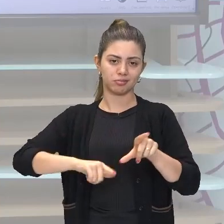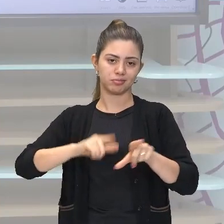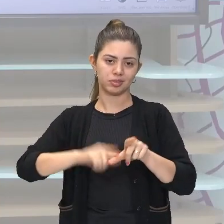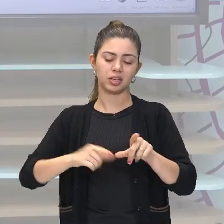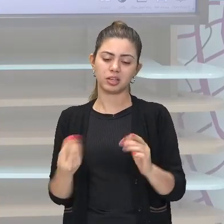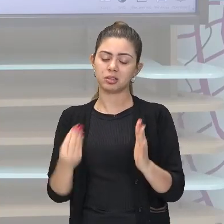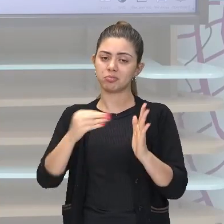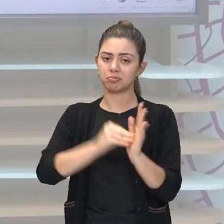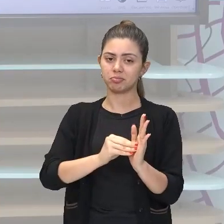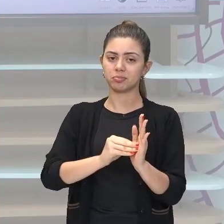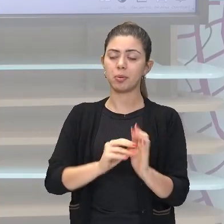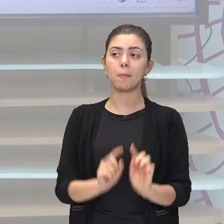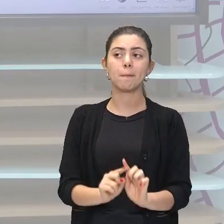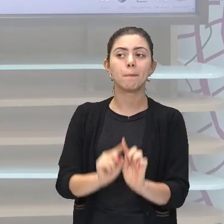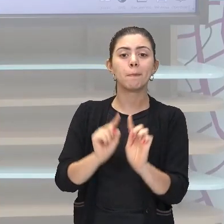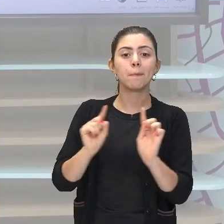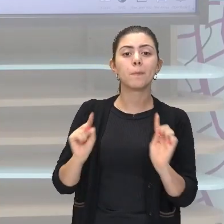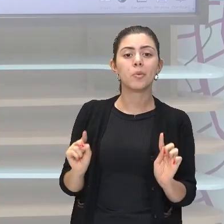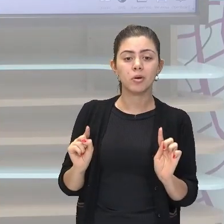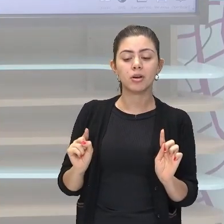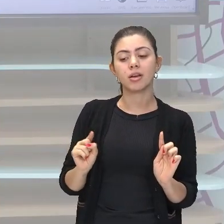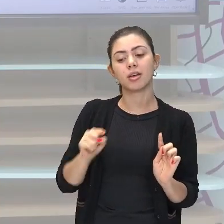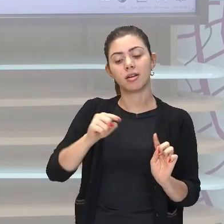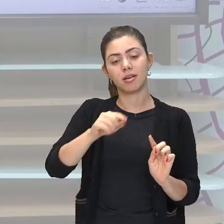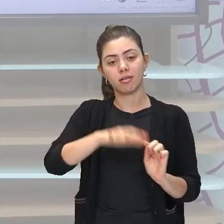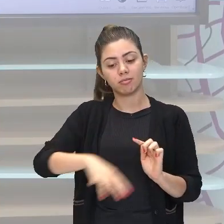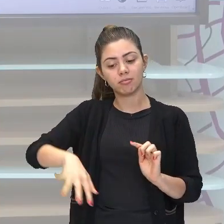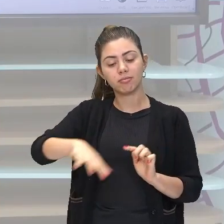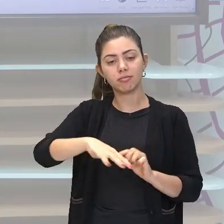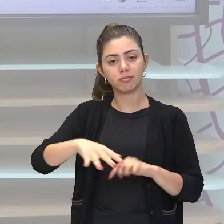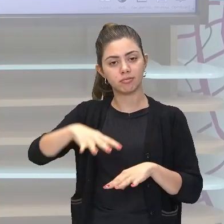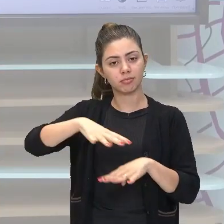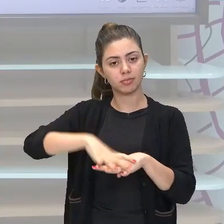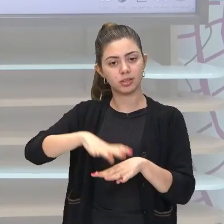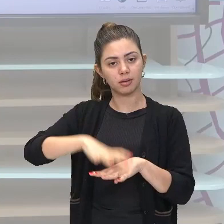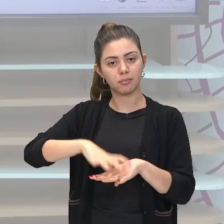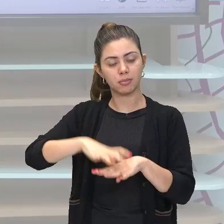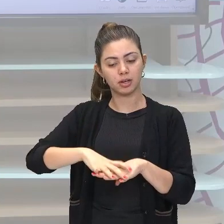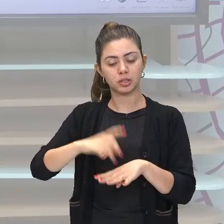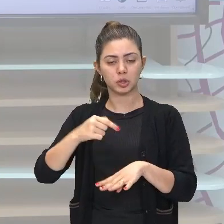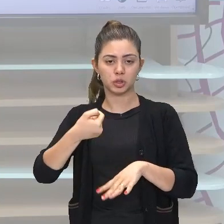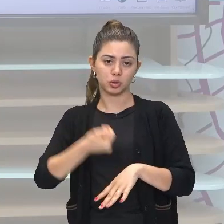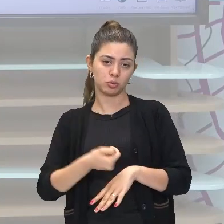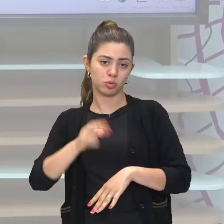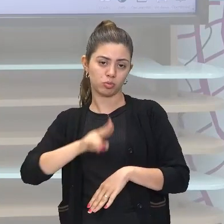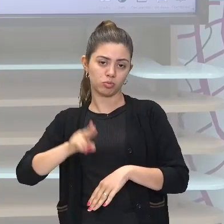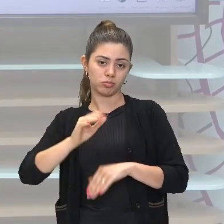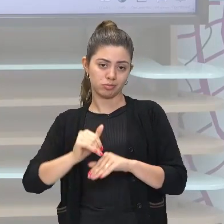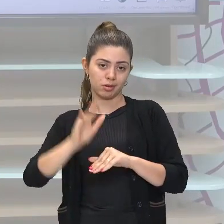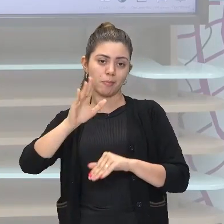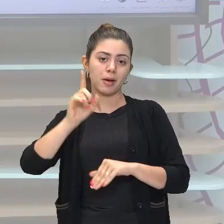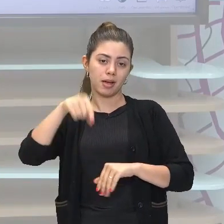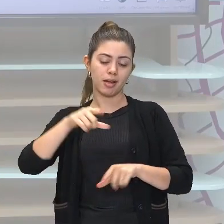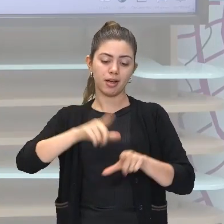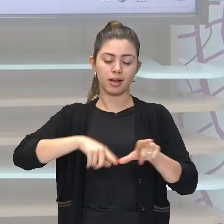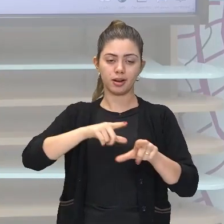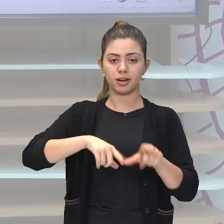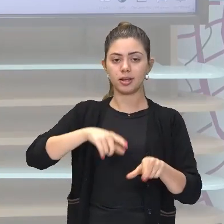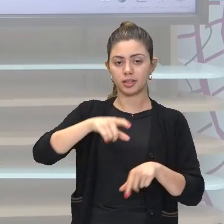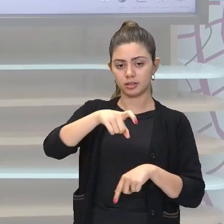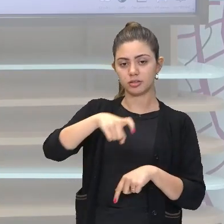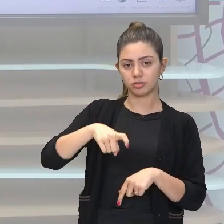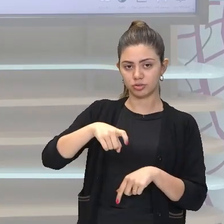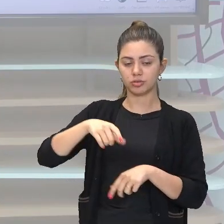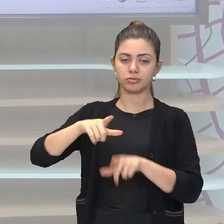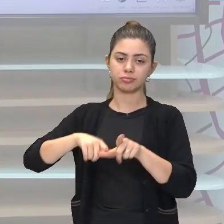Porém, em matemática, as mais usadas é a letra X e a letra Y.